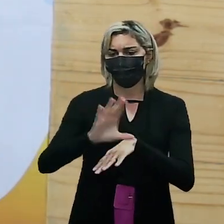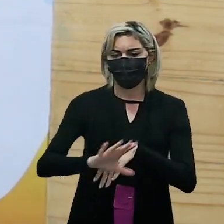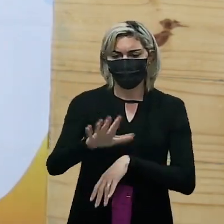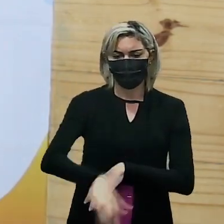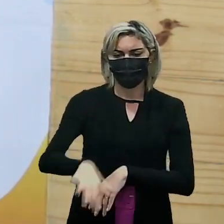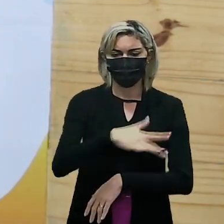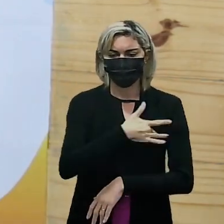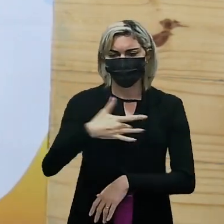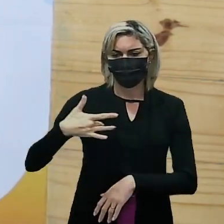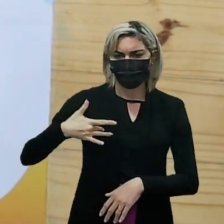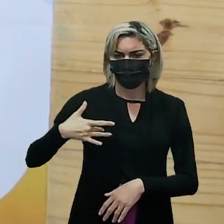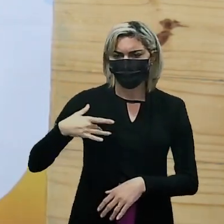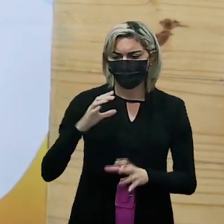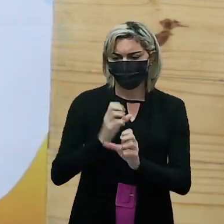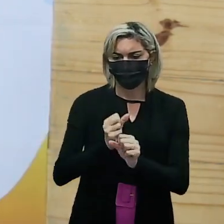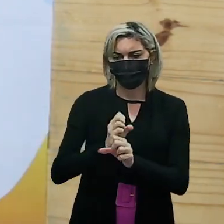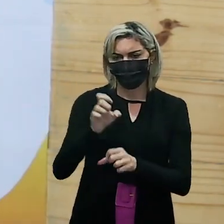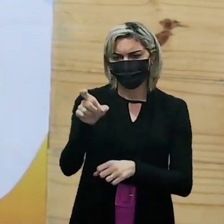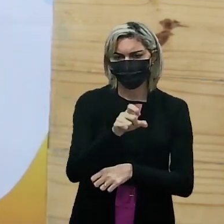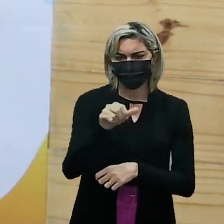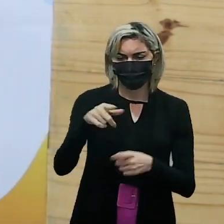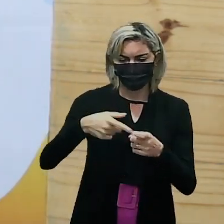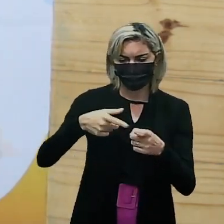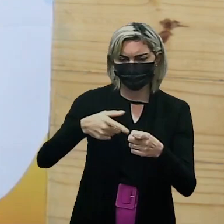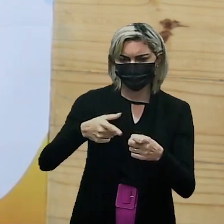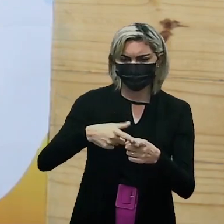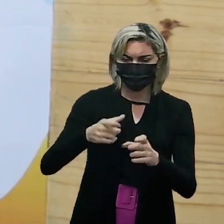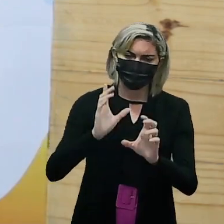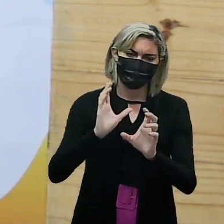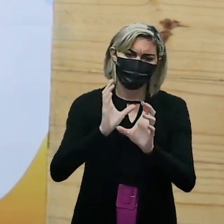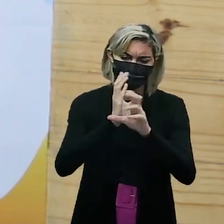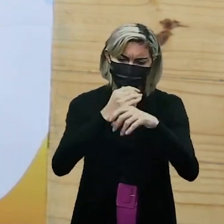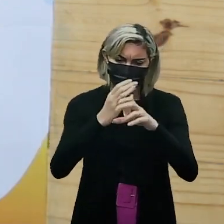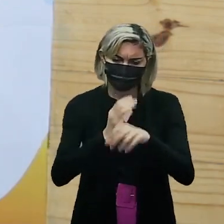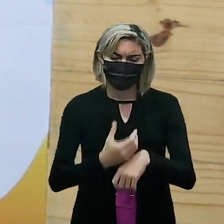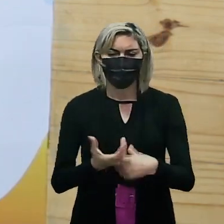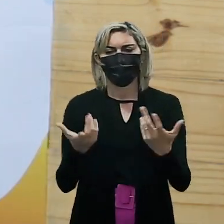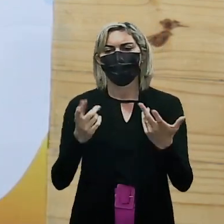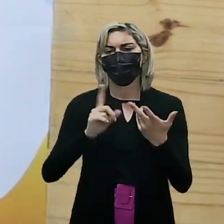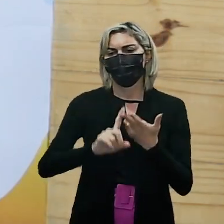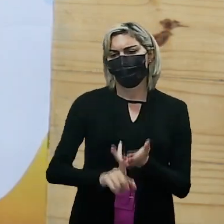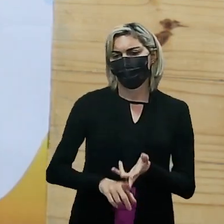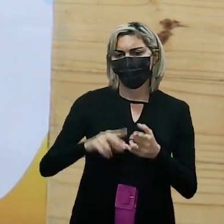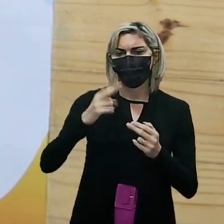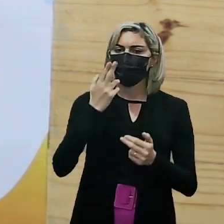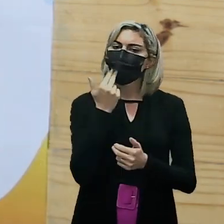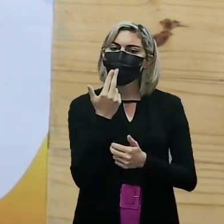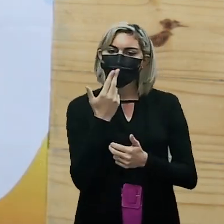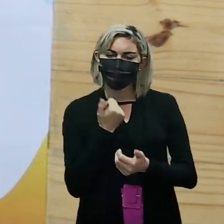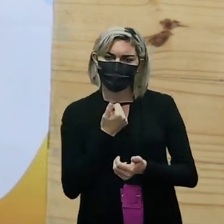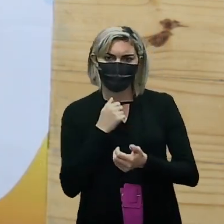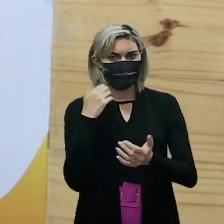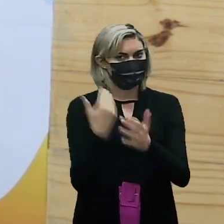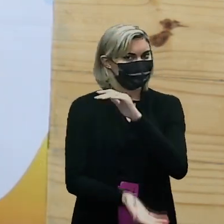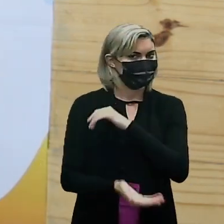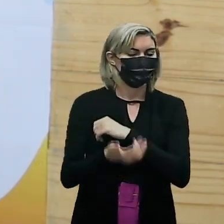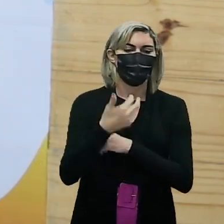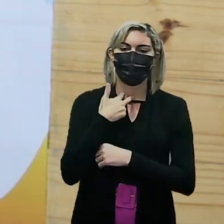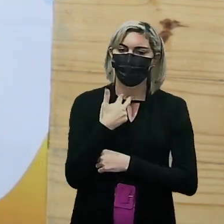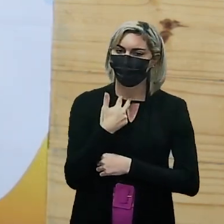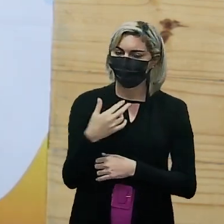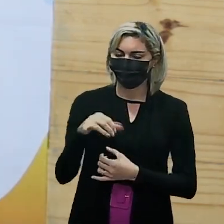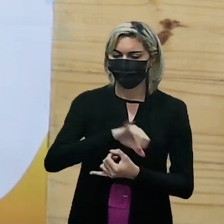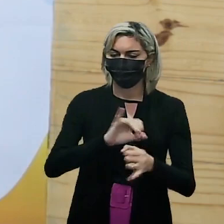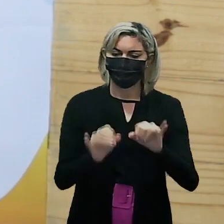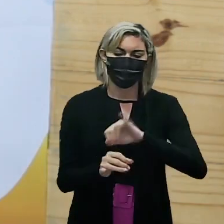Saúde Na área de Exatas Medicina, Enfermagem, Nutrição, Engenharia Não pode perder uma questão de Química, tá bom?